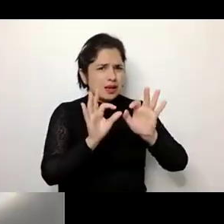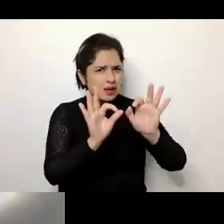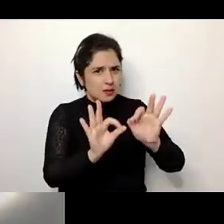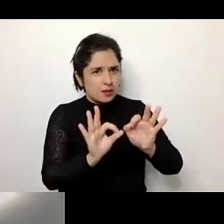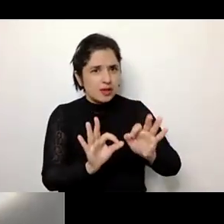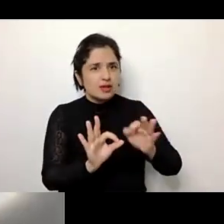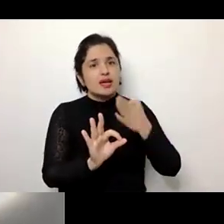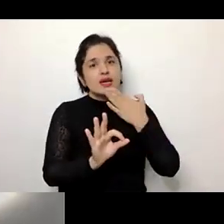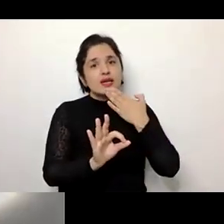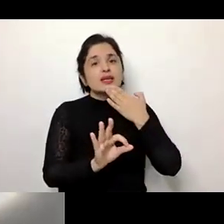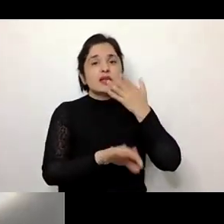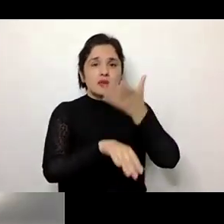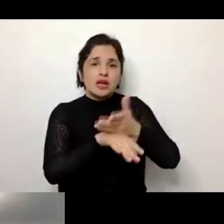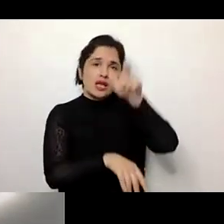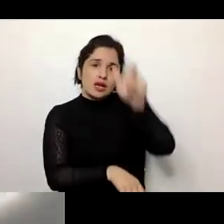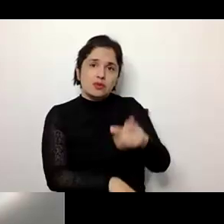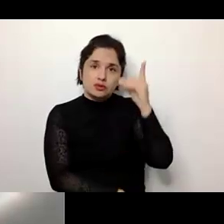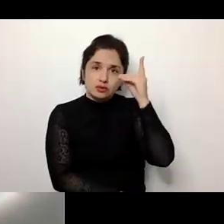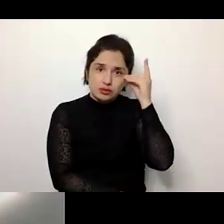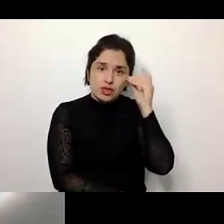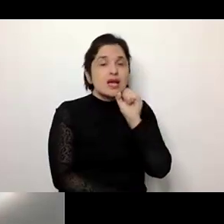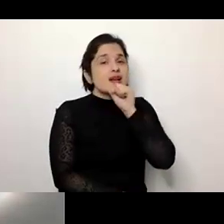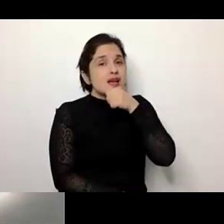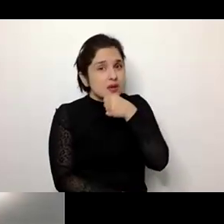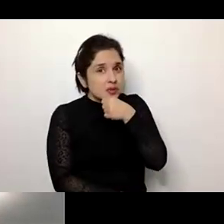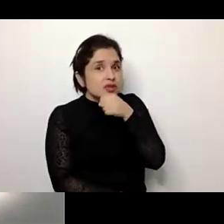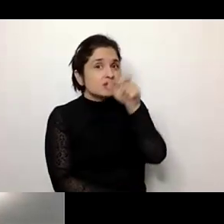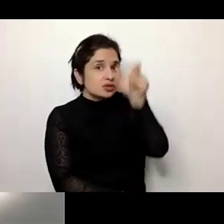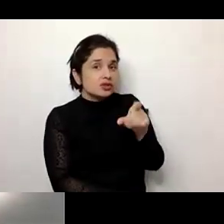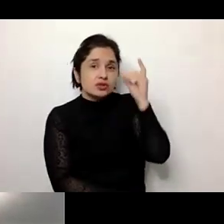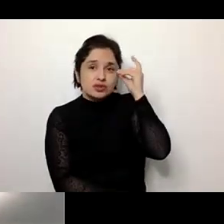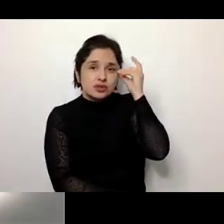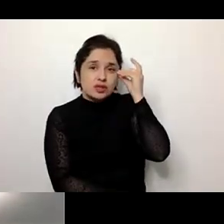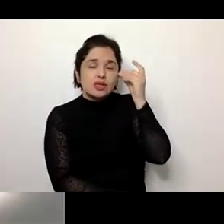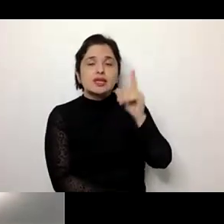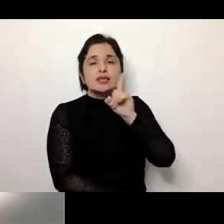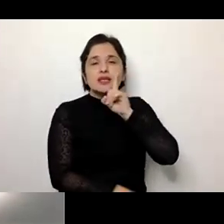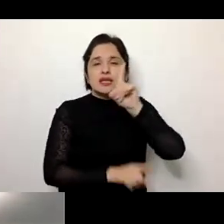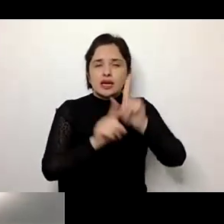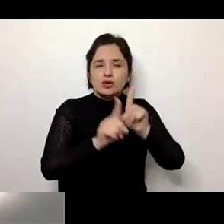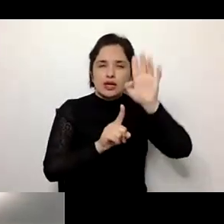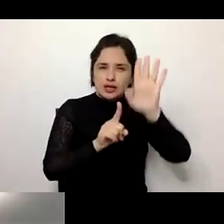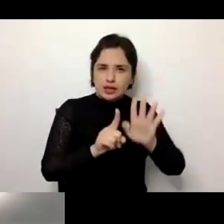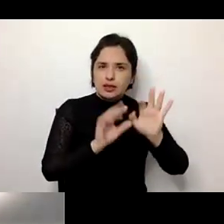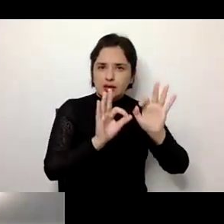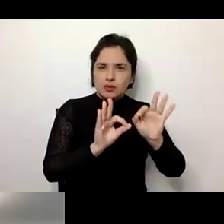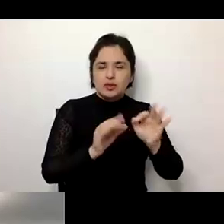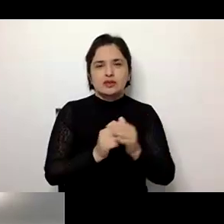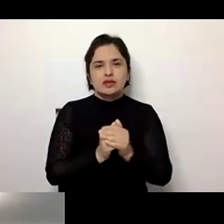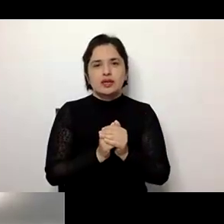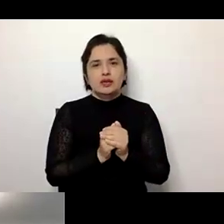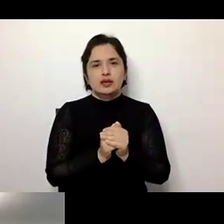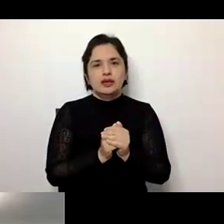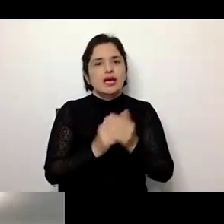tem a síndrome de Down. O envelhecimento da pessoa com síndrome de Down tem algumas peculiaridades ainda em relação à